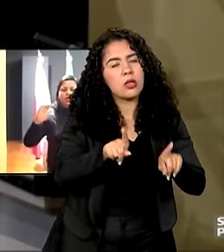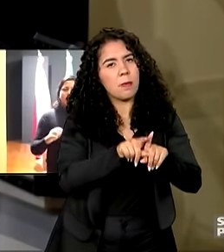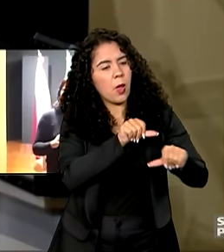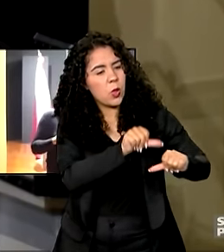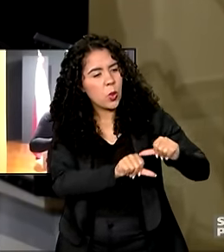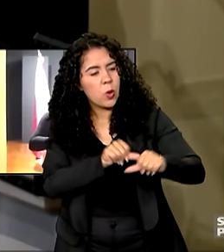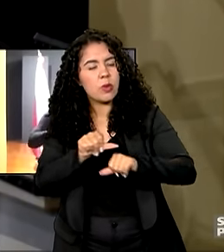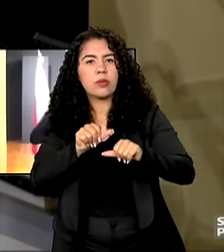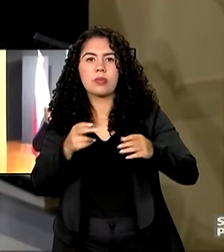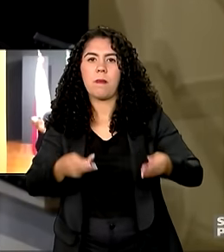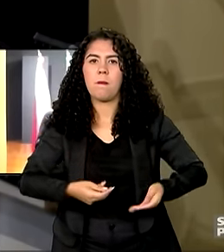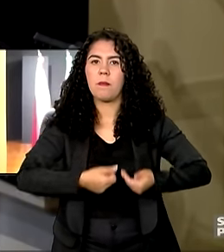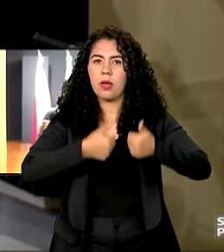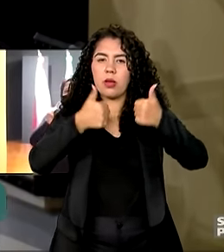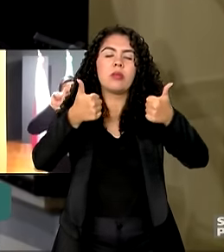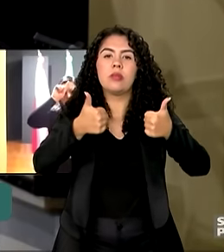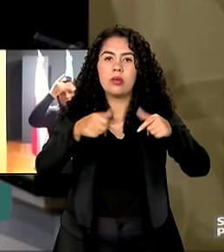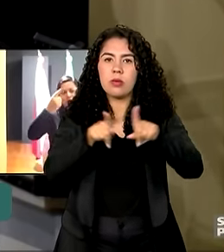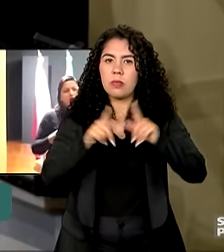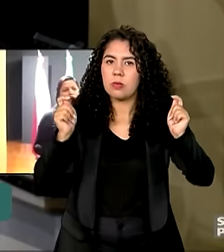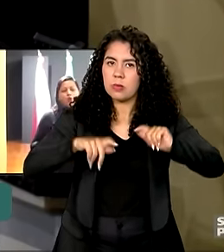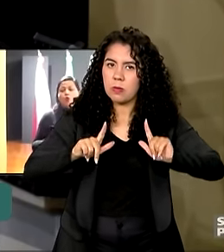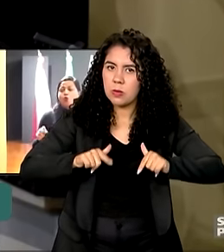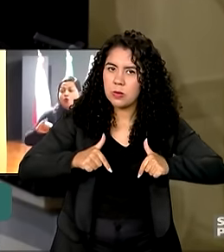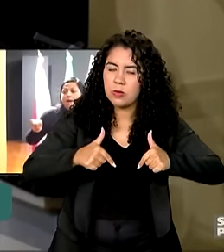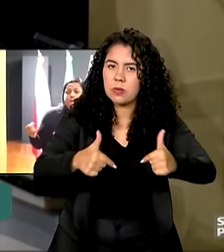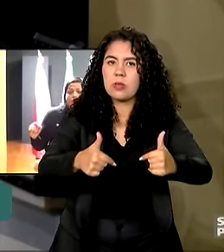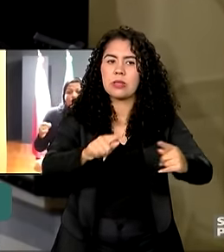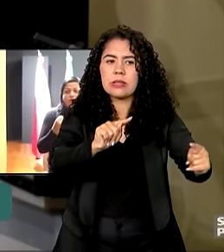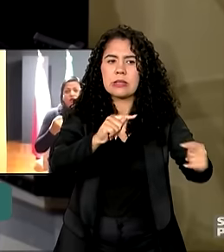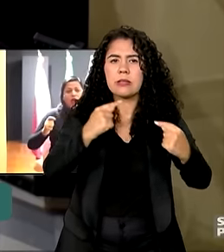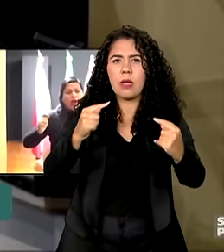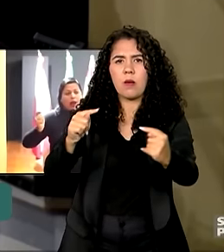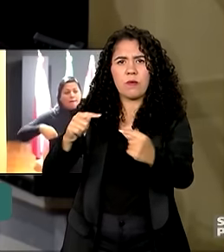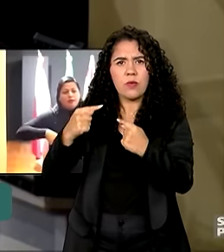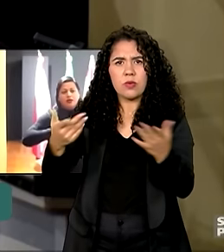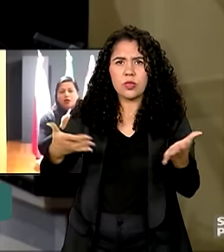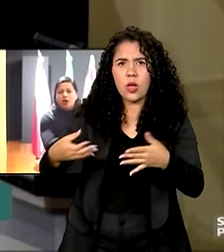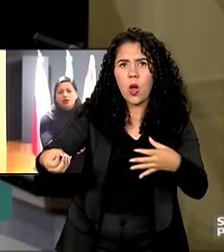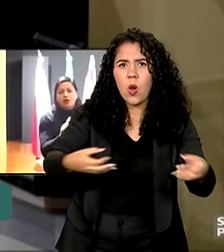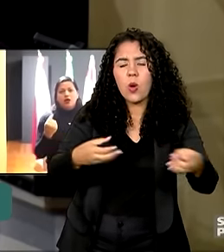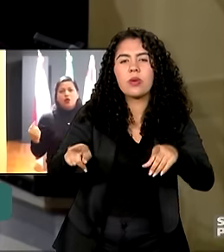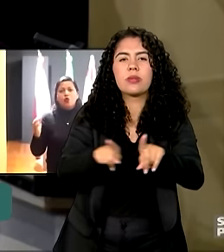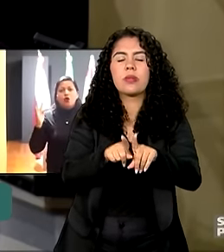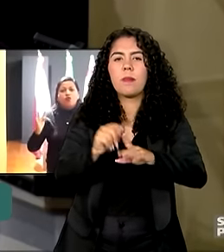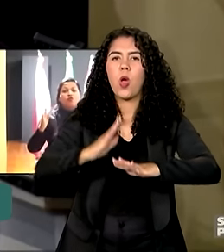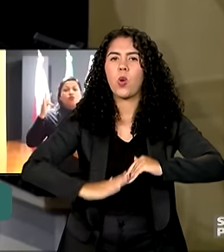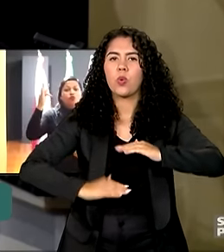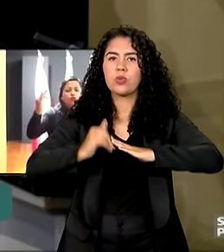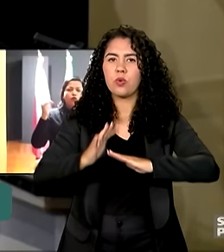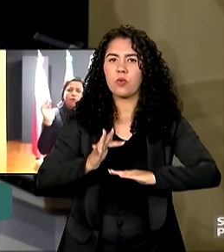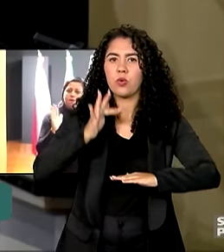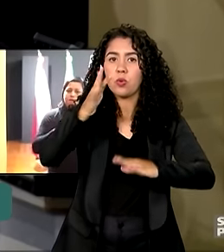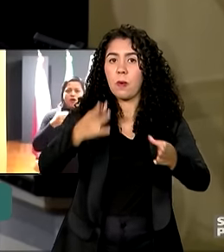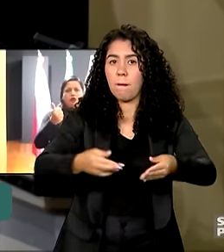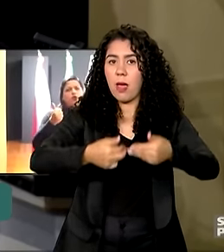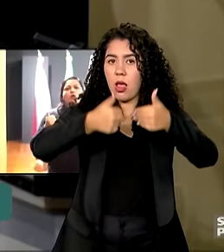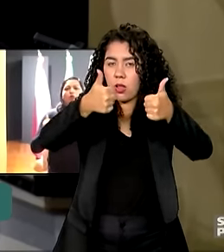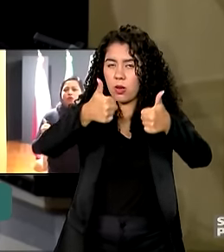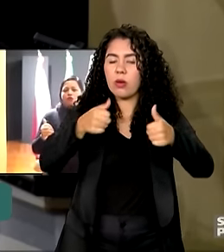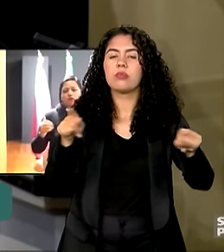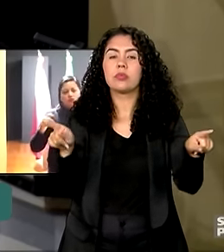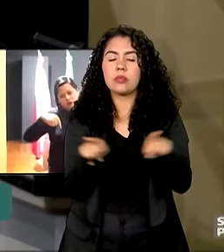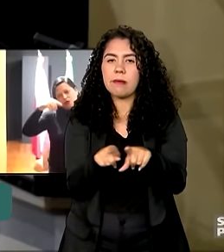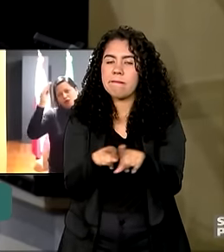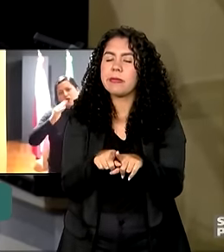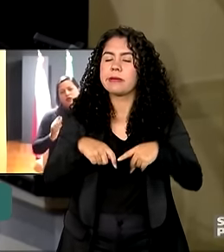nossas melhores capacidades para o enfrentamento dos desafios contemporâneos e para a construção do futuro melhor para o Brasil e para o mundo. E isso passa